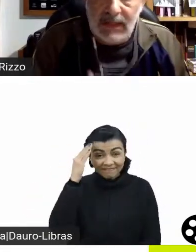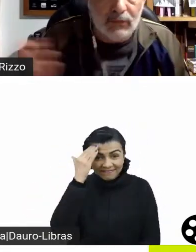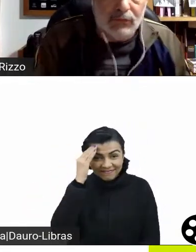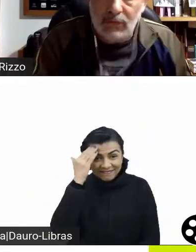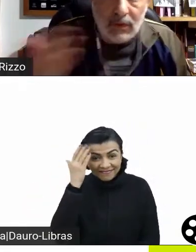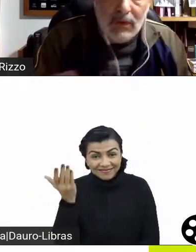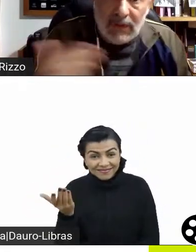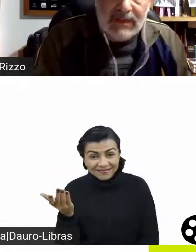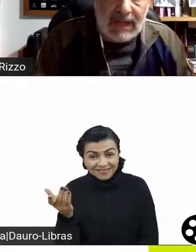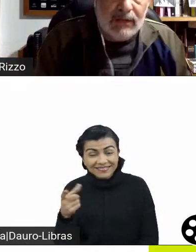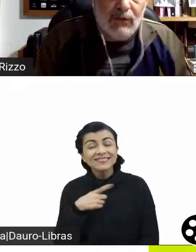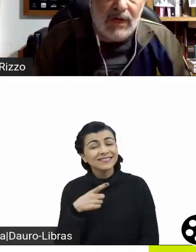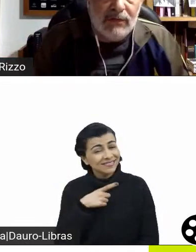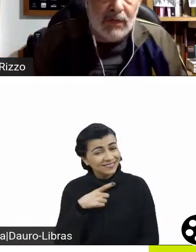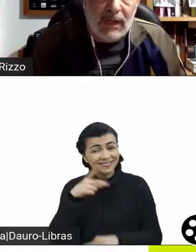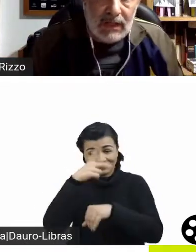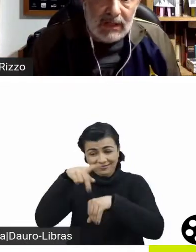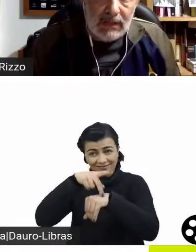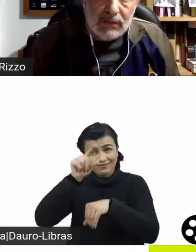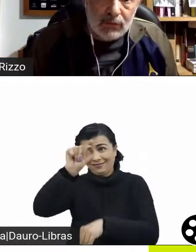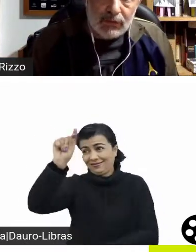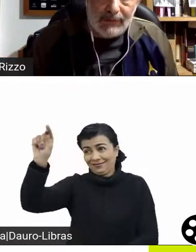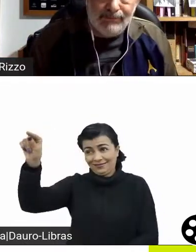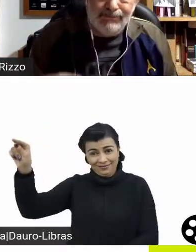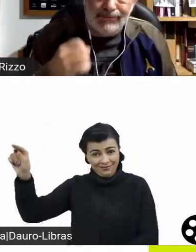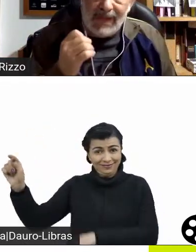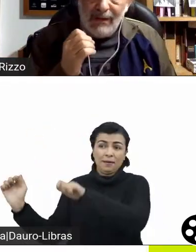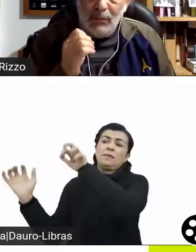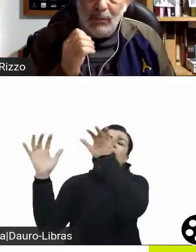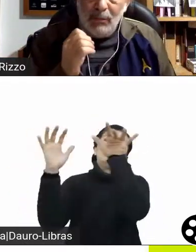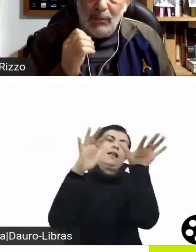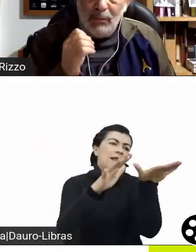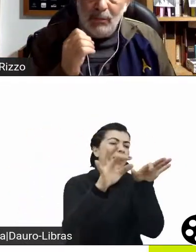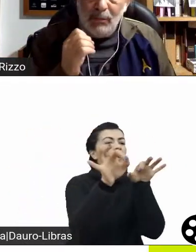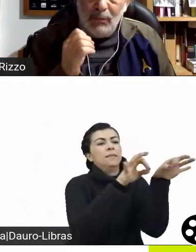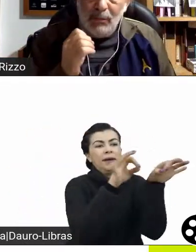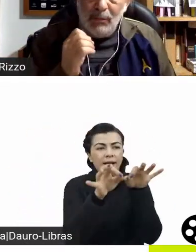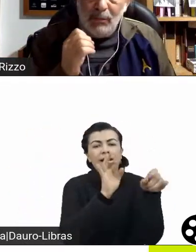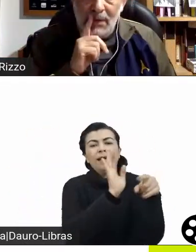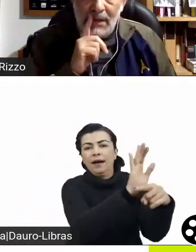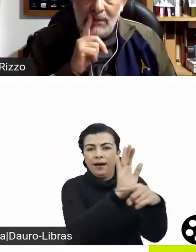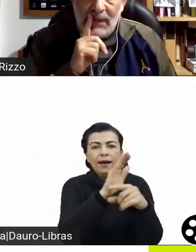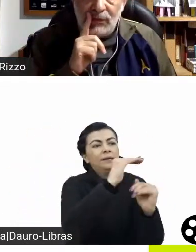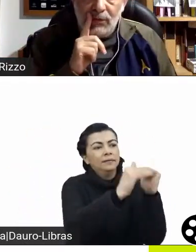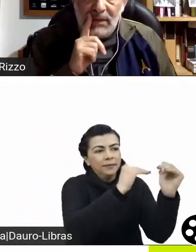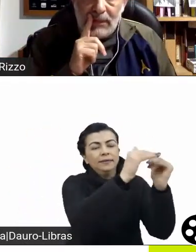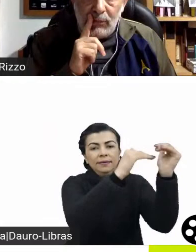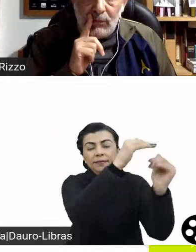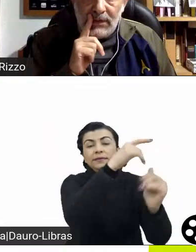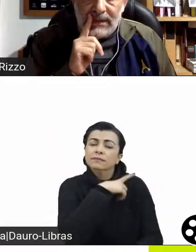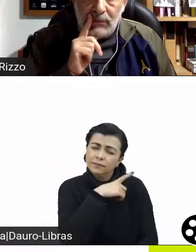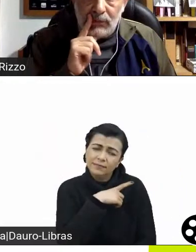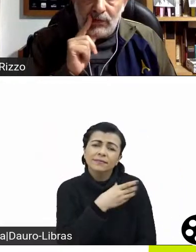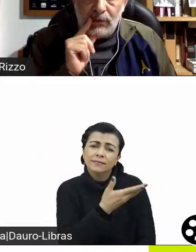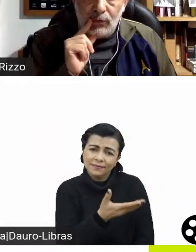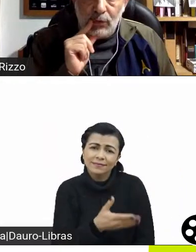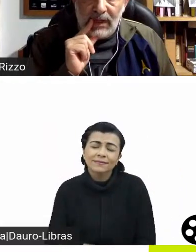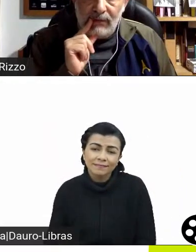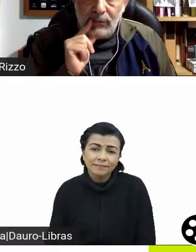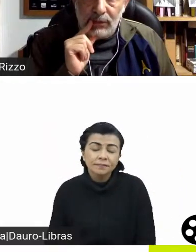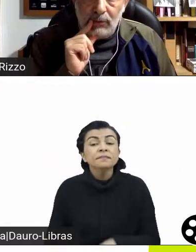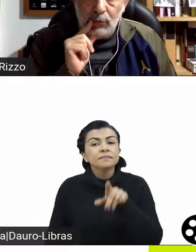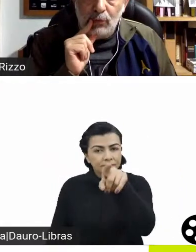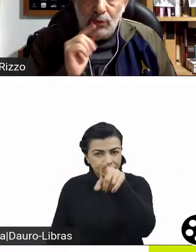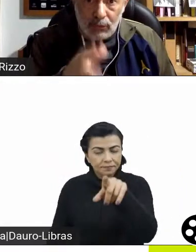Hollywood, gringos têm renovado aquela indústria, né, o problema, o, Márcio, eu não me lembro que termo você